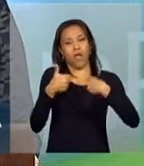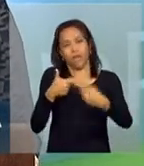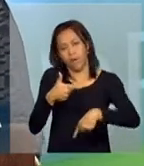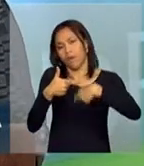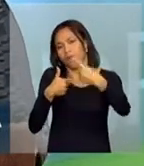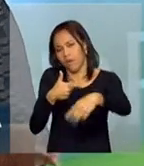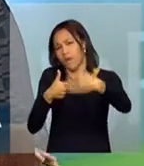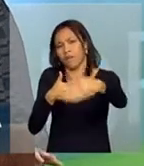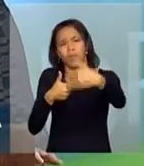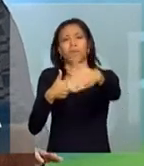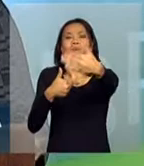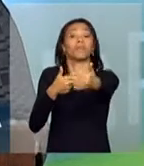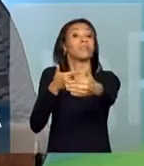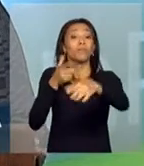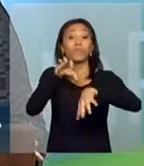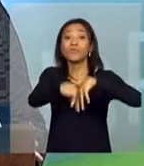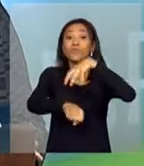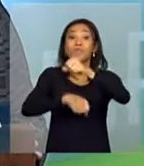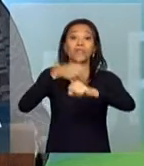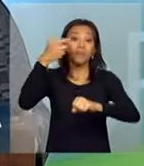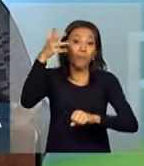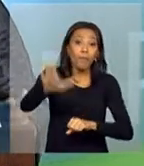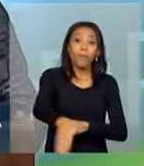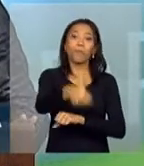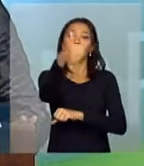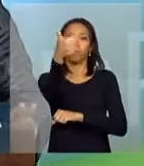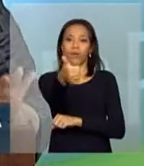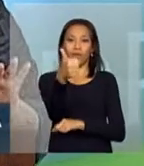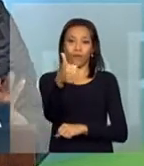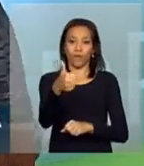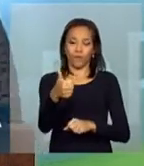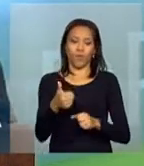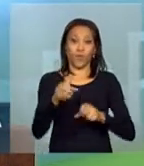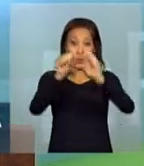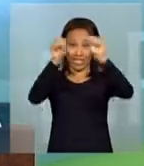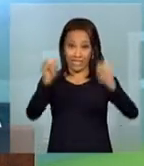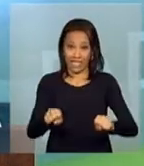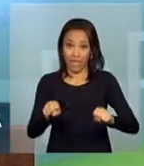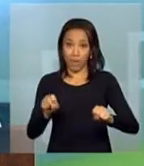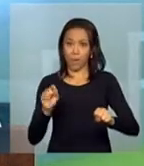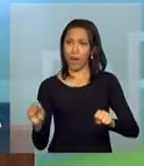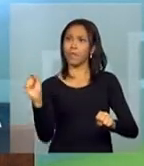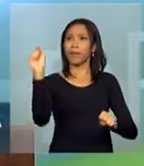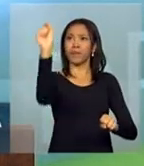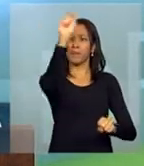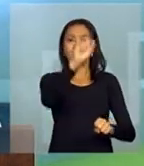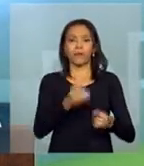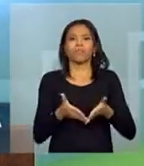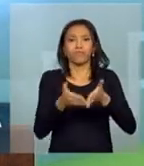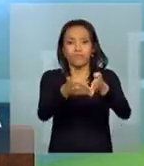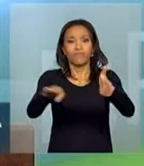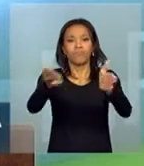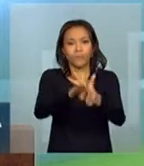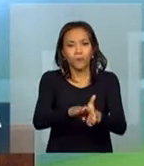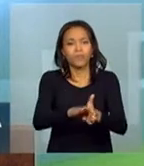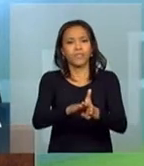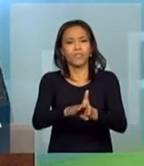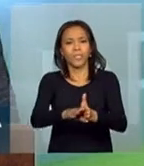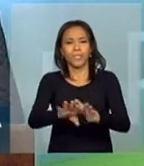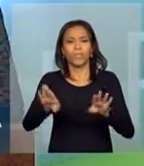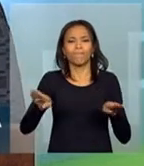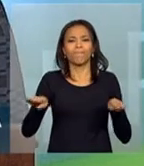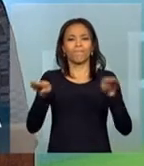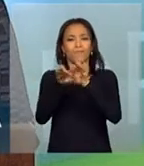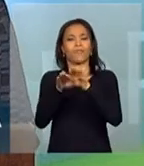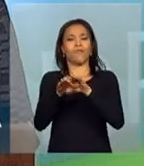caminhada. em busca de um sistema portuário que seja compatível com o nosso